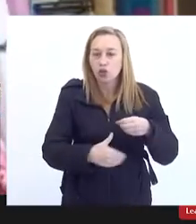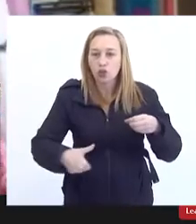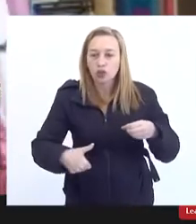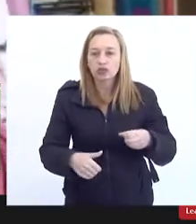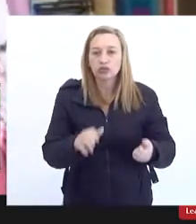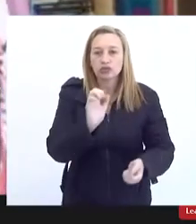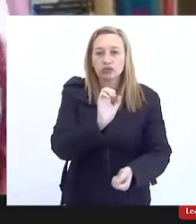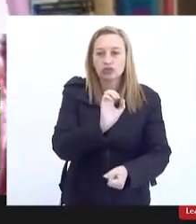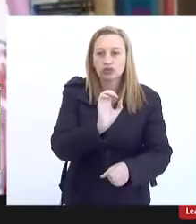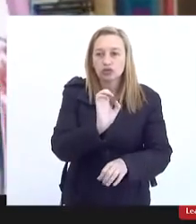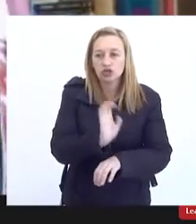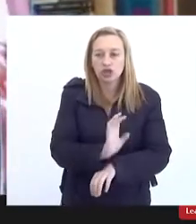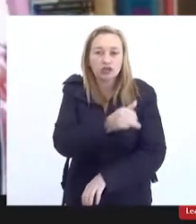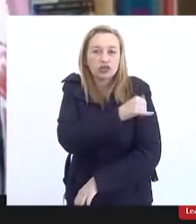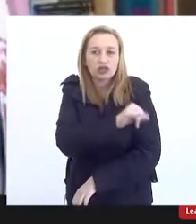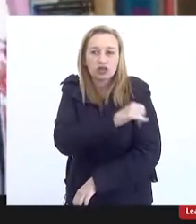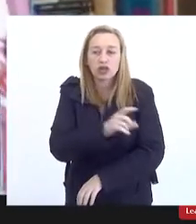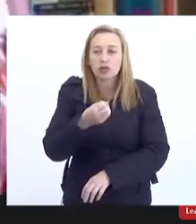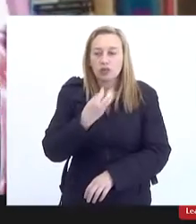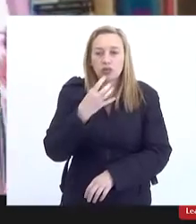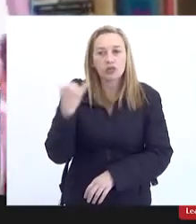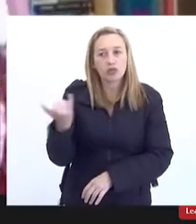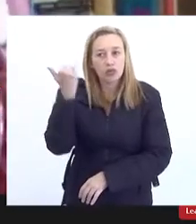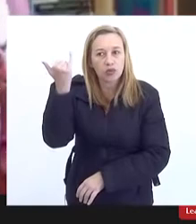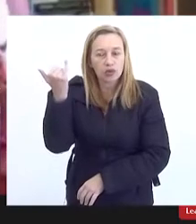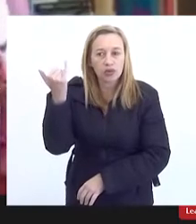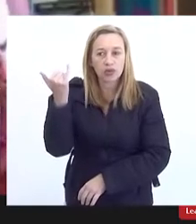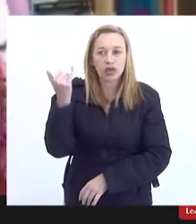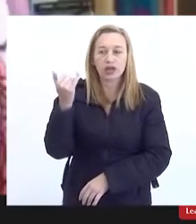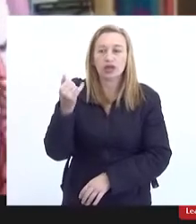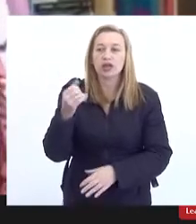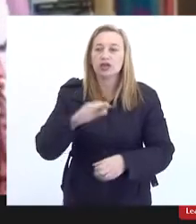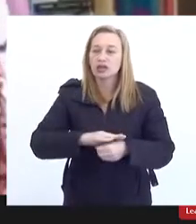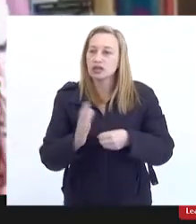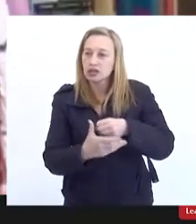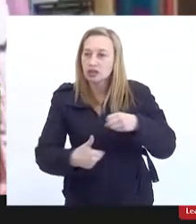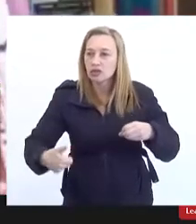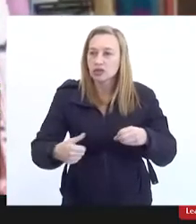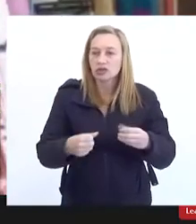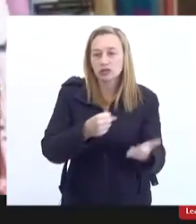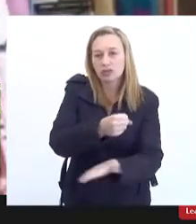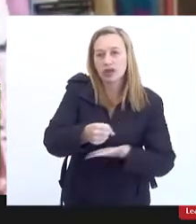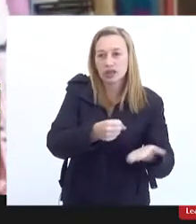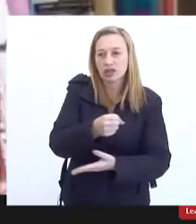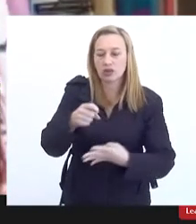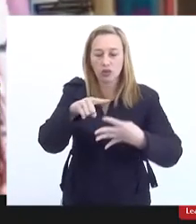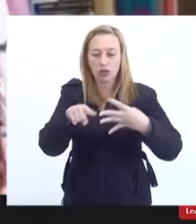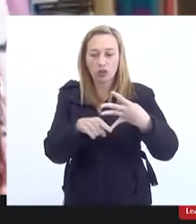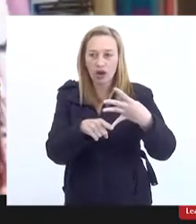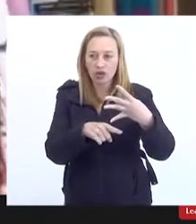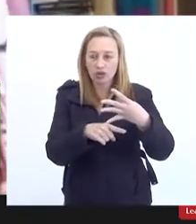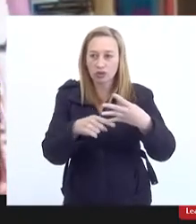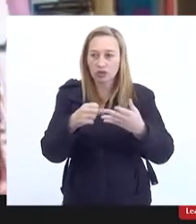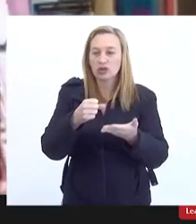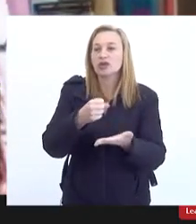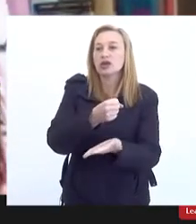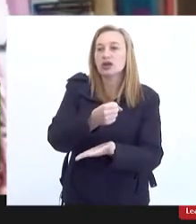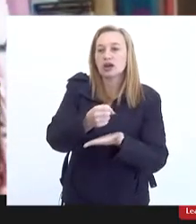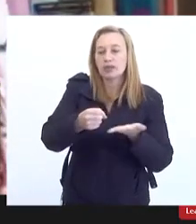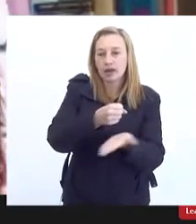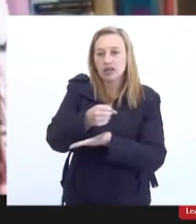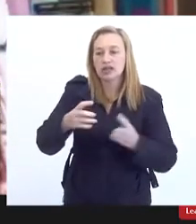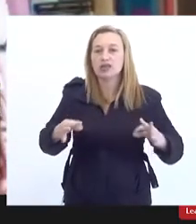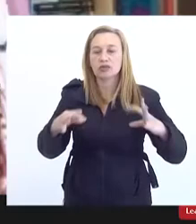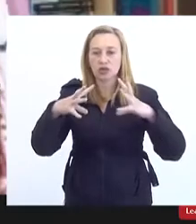Janeiro. É importante lembrar que quando falamos de saneamento básico estamos falando de quatro eixos, que é abastecimento de água, esgotamento